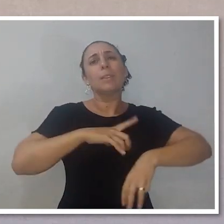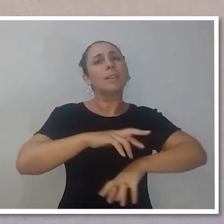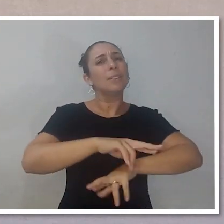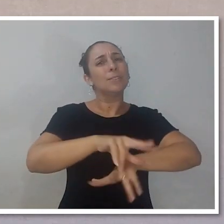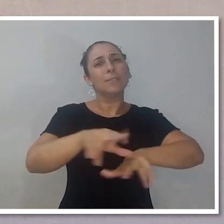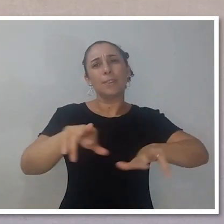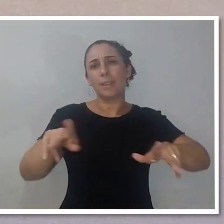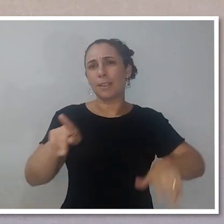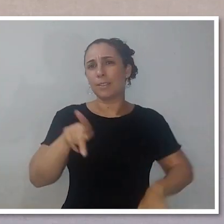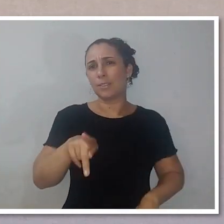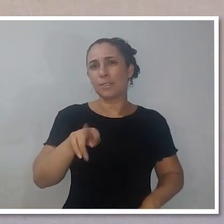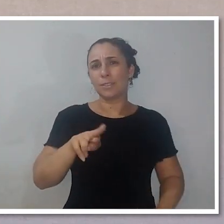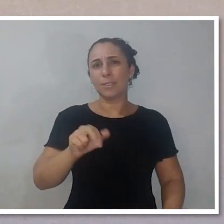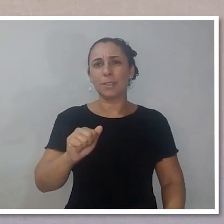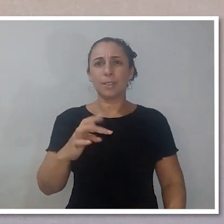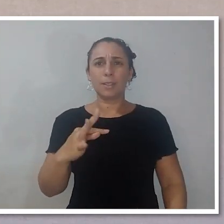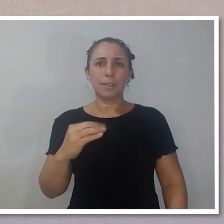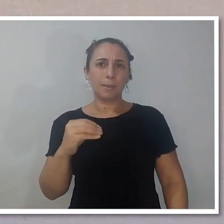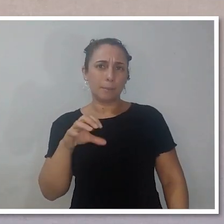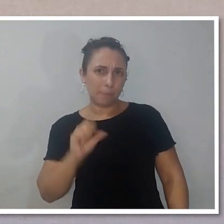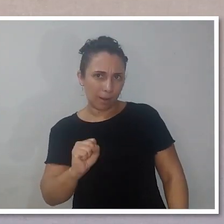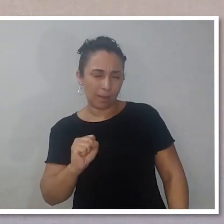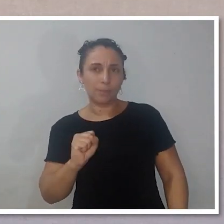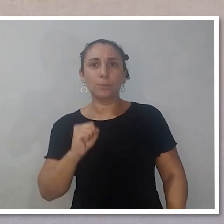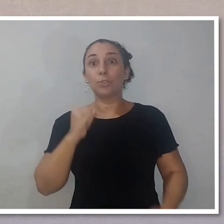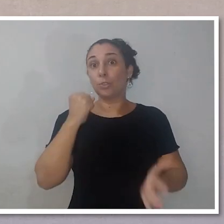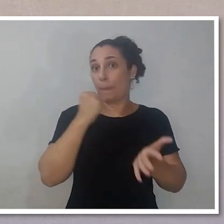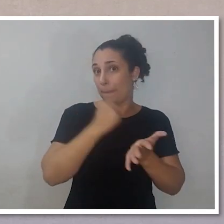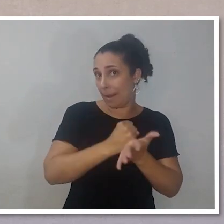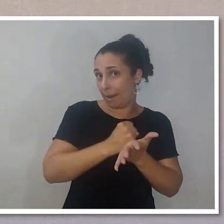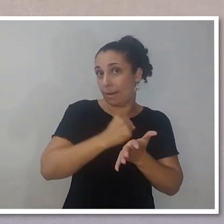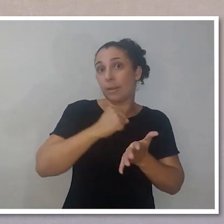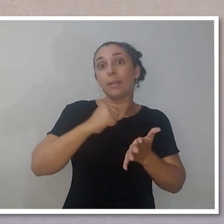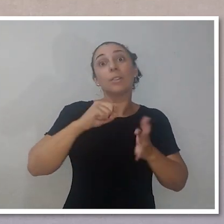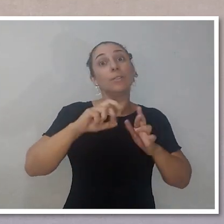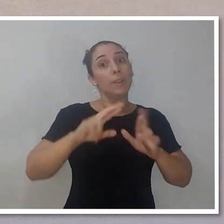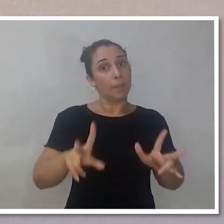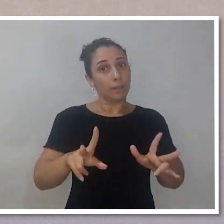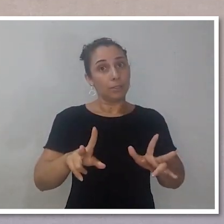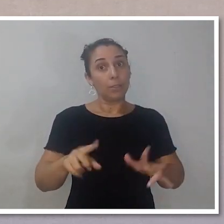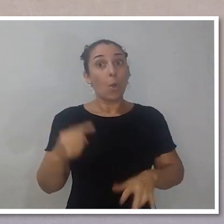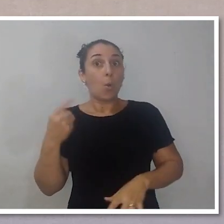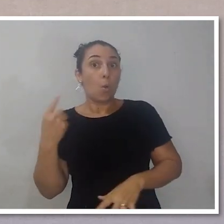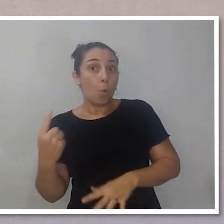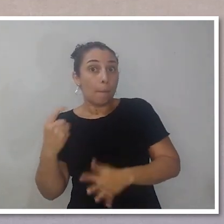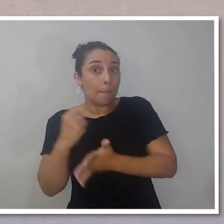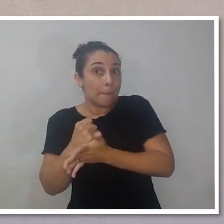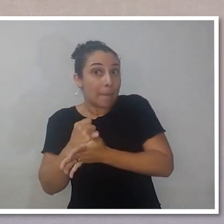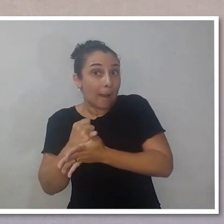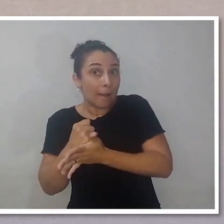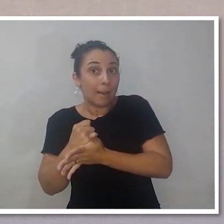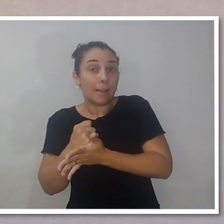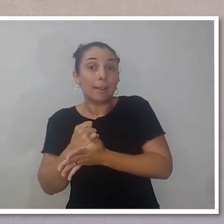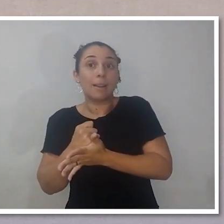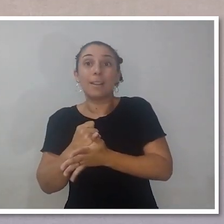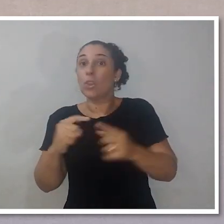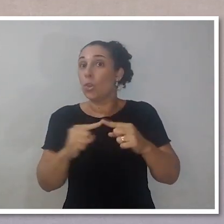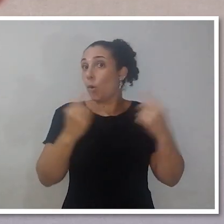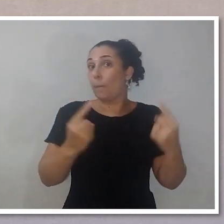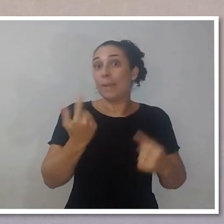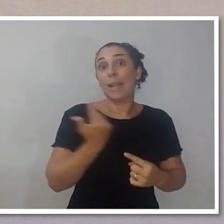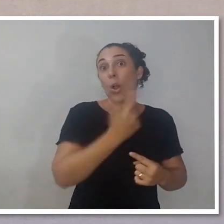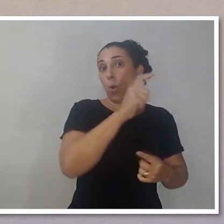de pratos, de diversas marcas, enfim. Um prato de uma marca não vai se encaixar na cabeça de outra marca,